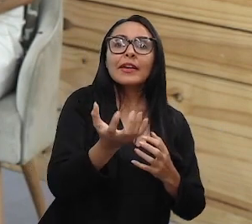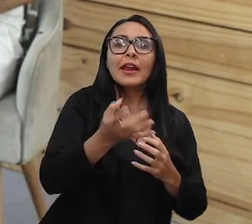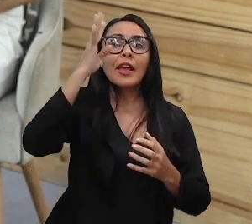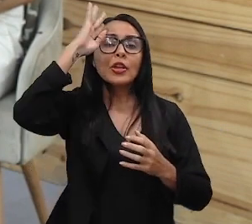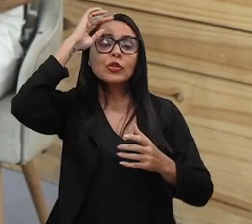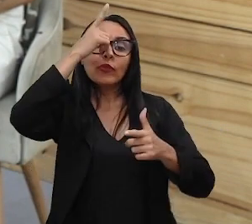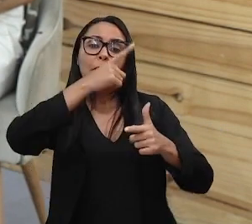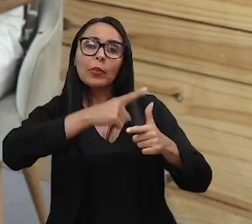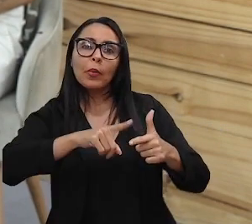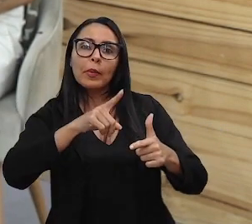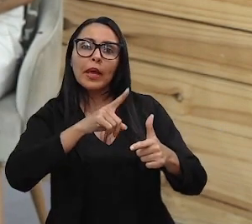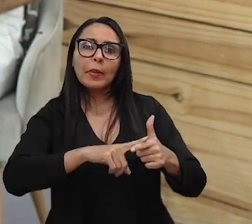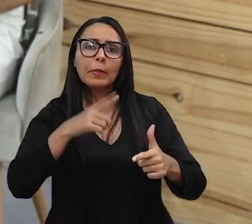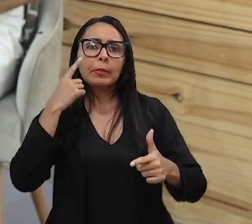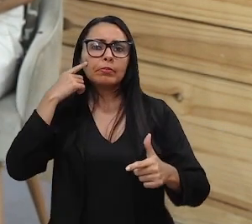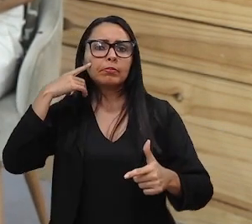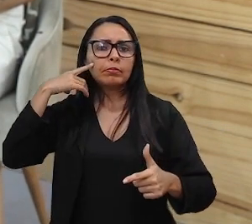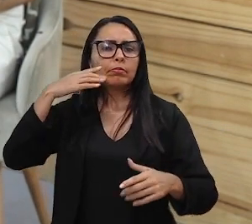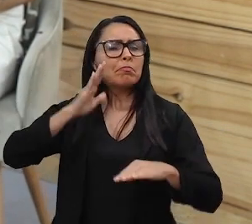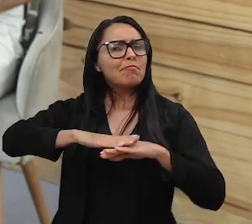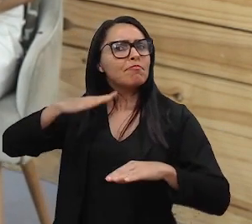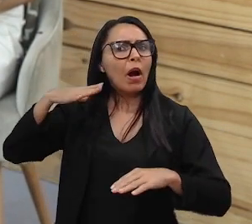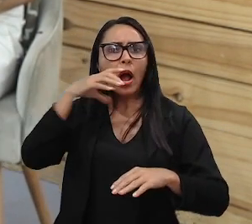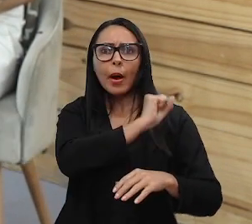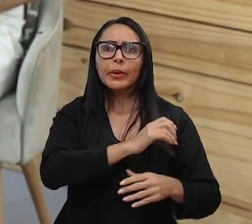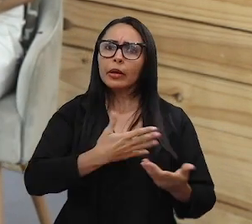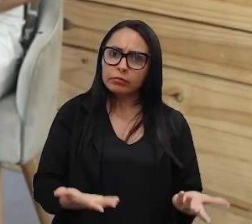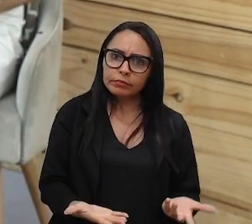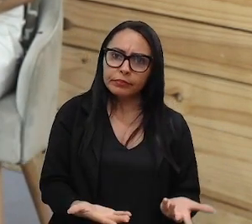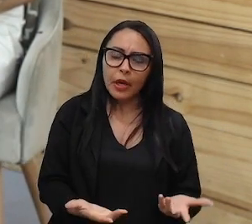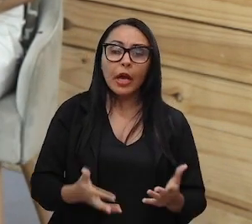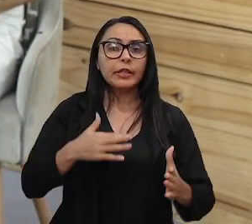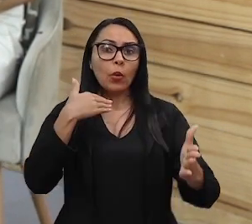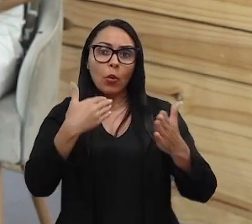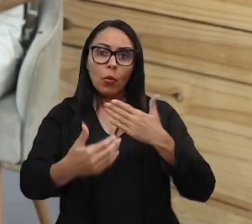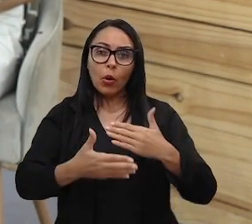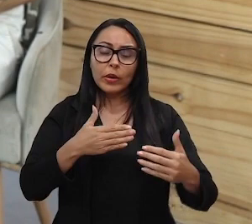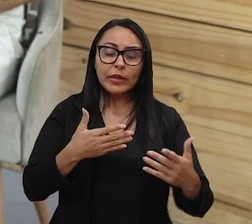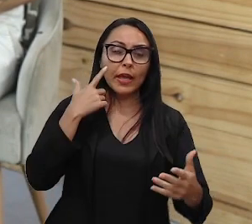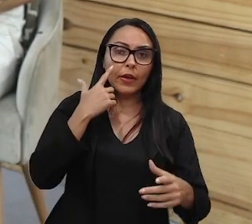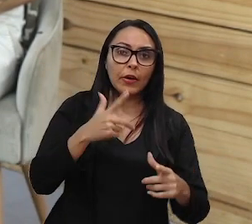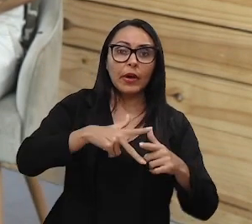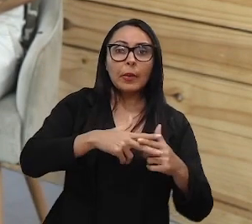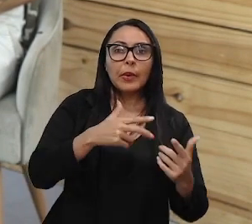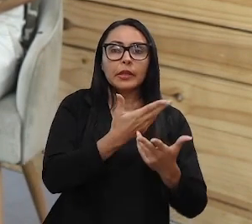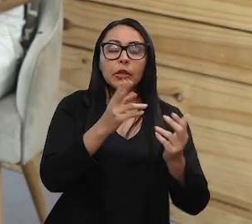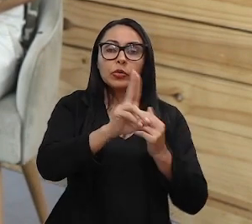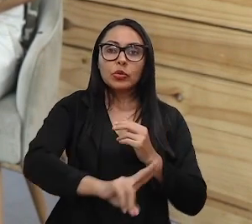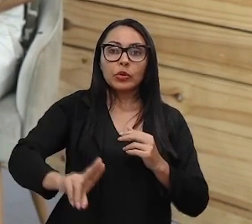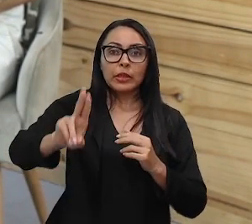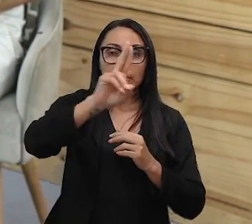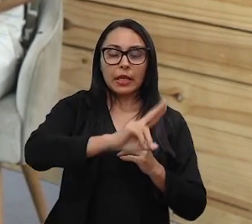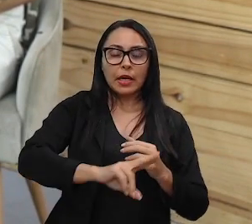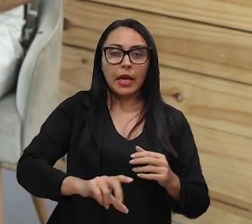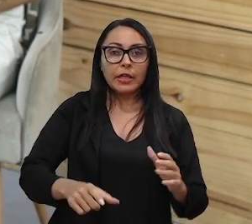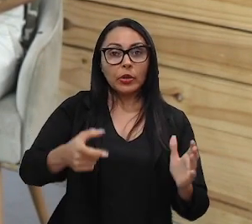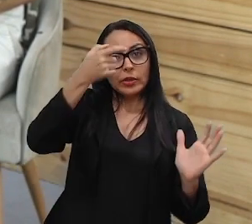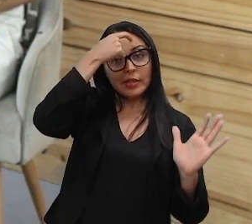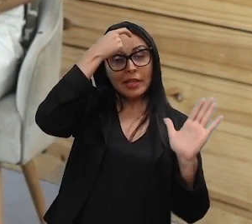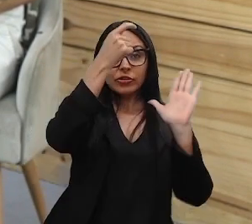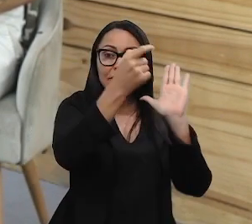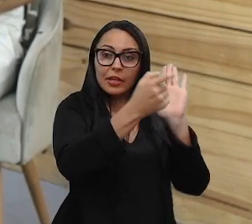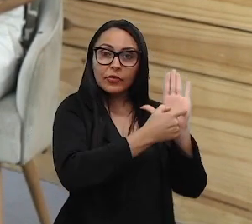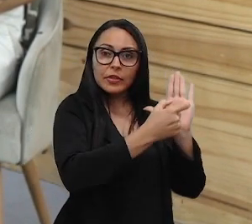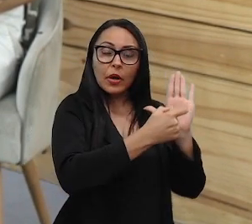problemas de forma mais rápida. Sendo que ainda, qualquer ferramenta que se utiliza de inteligência artificial, a gente ainda